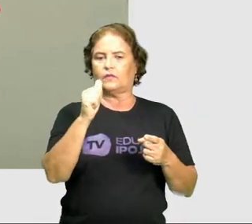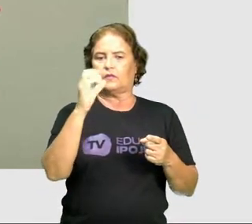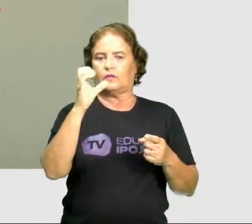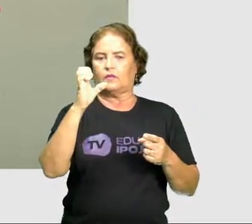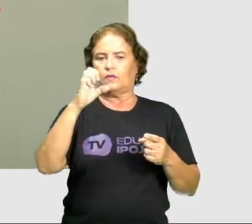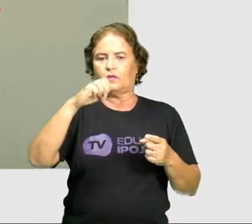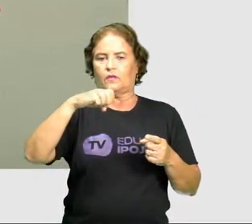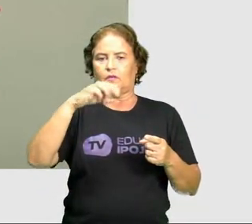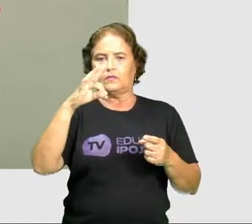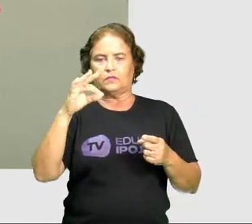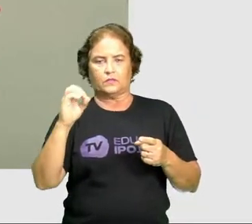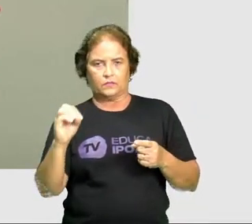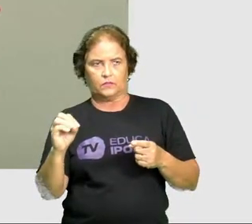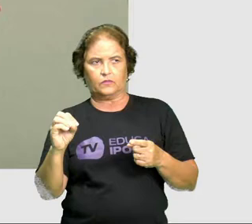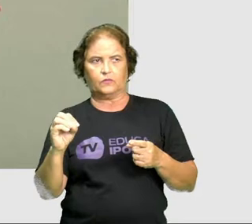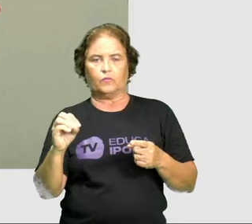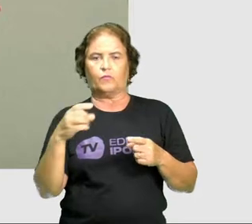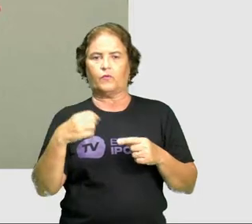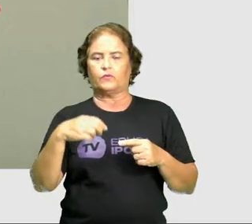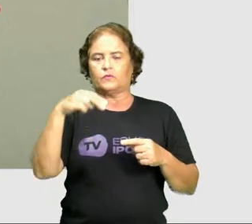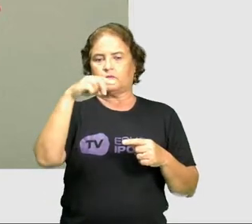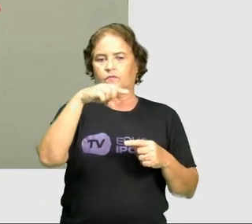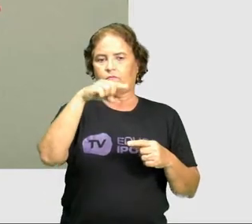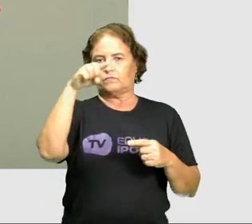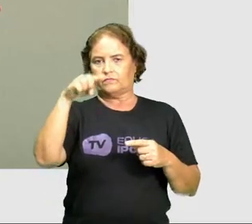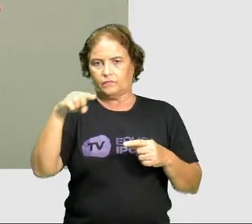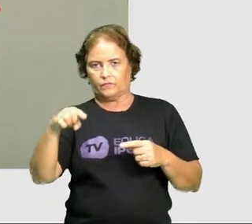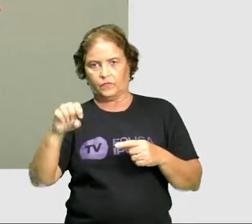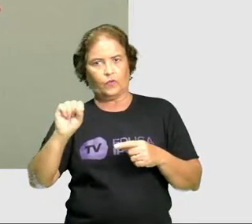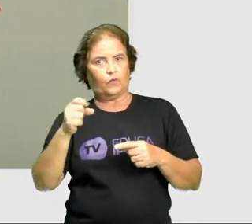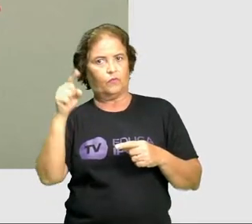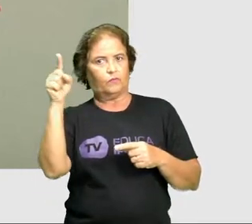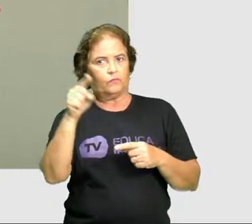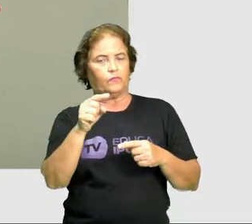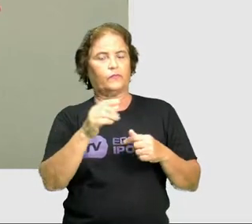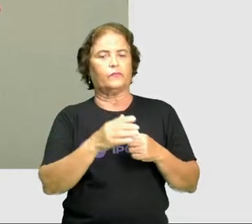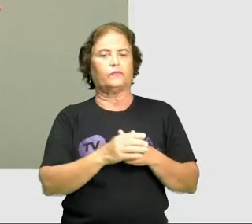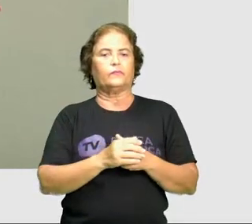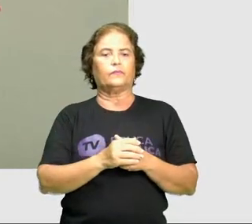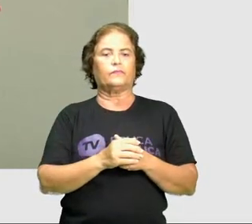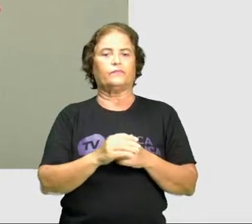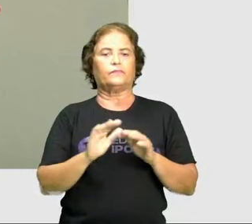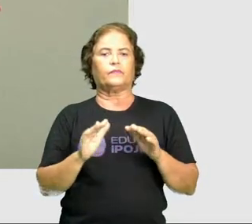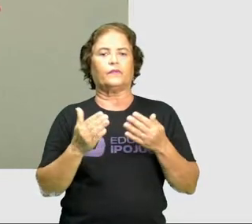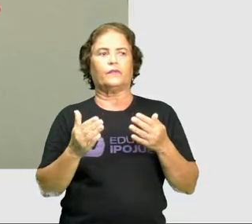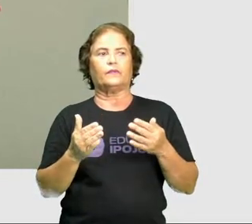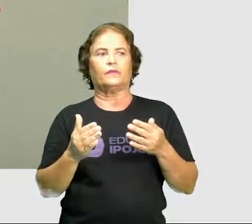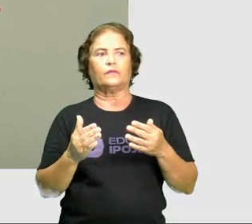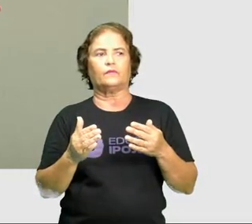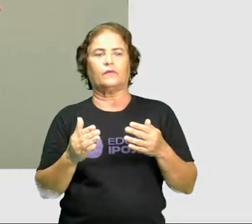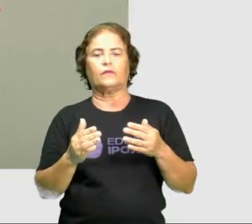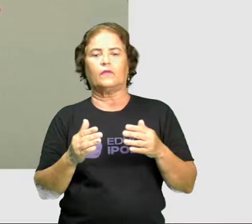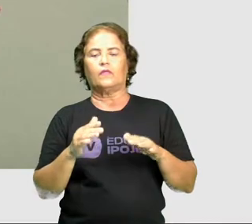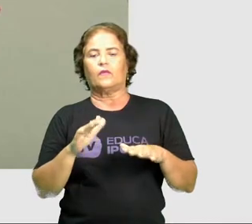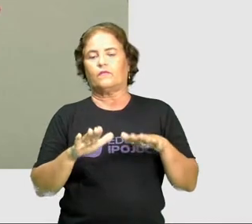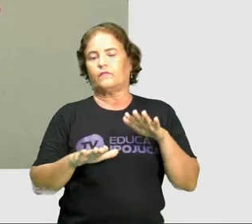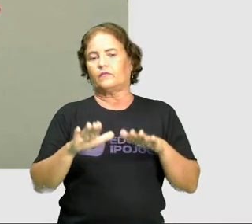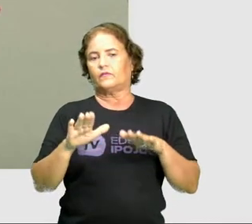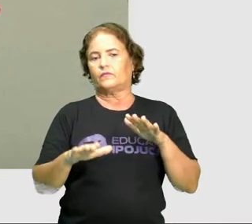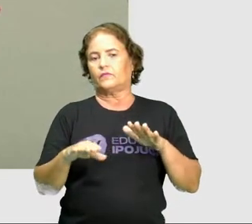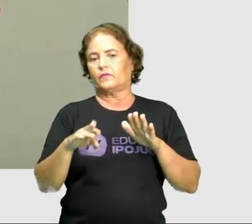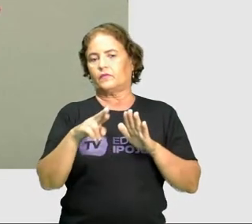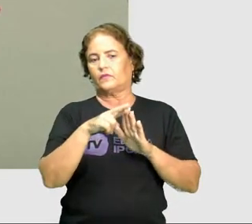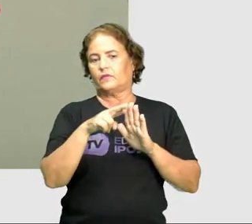circunflexo como acento agudo. Nas palavras proparoxítonas, elas são acentuadas de acordo com essa regra.